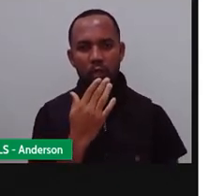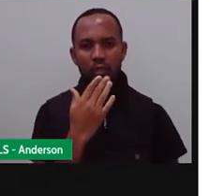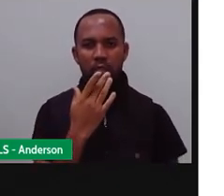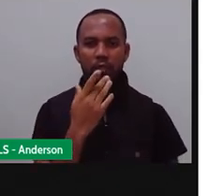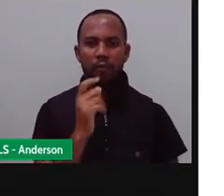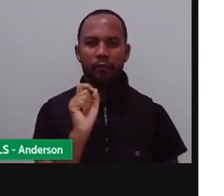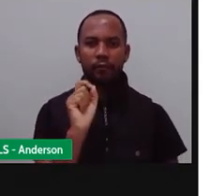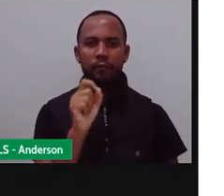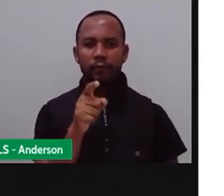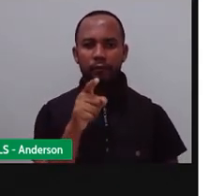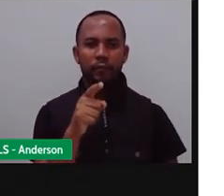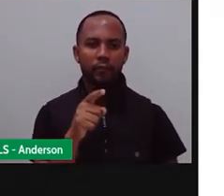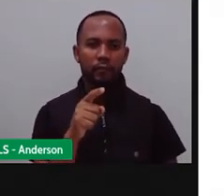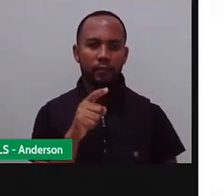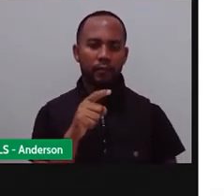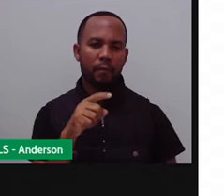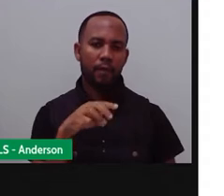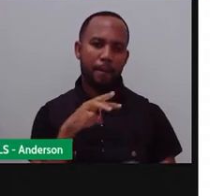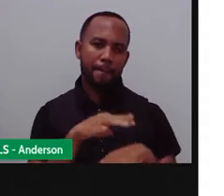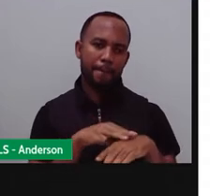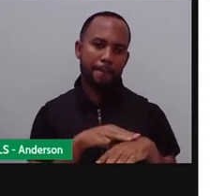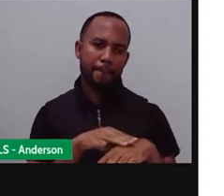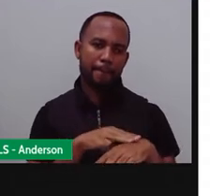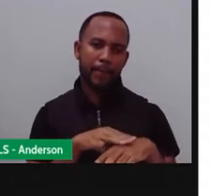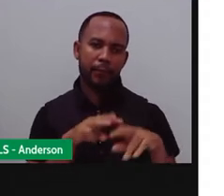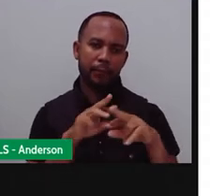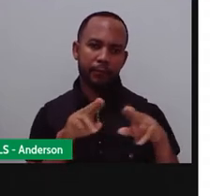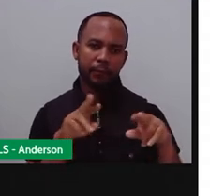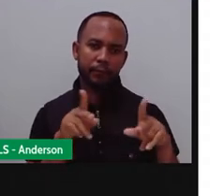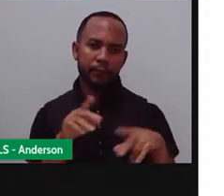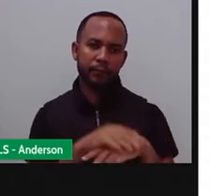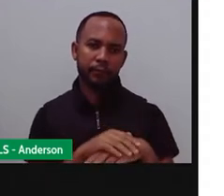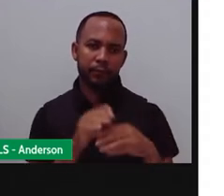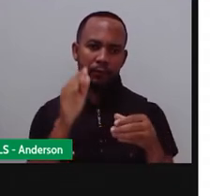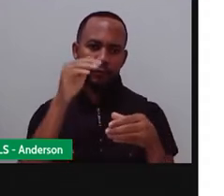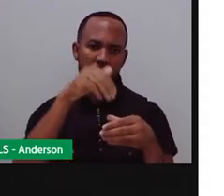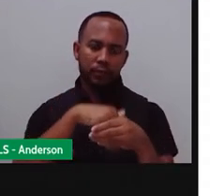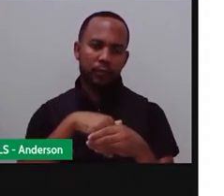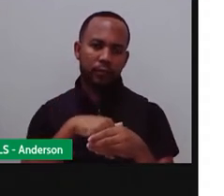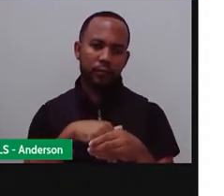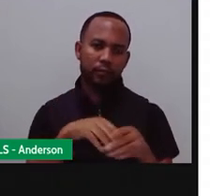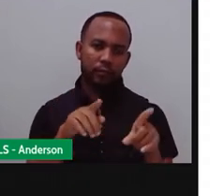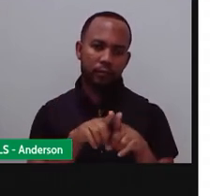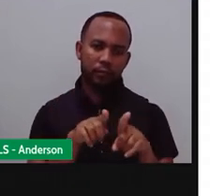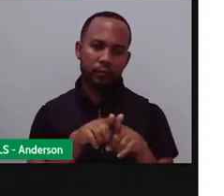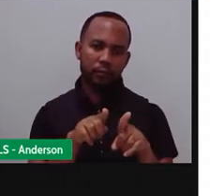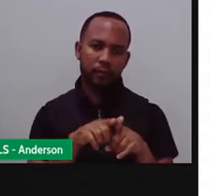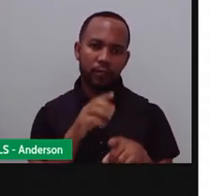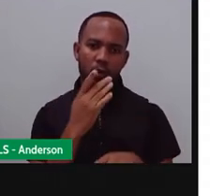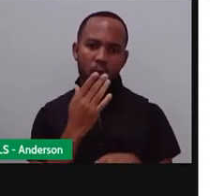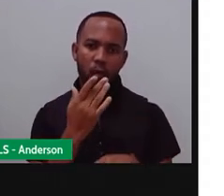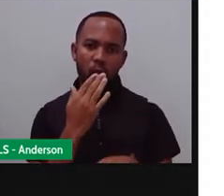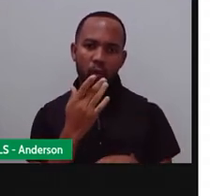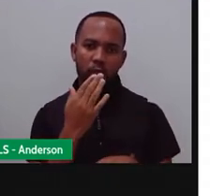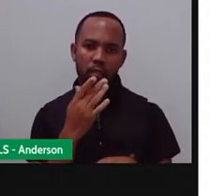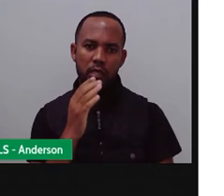isso? Que são os tons de cinza e de marrom neutras. Quer dizer, que aqui o nude está aqui dentro. A gente também tem o quê? As cores quentes e vamos ter,